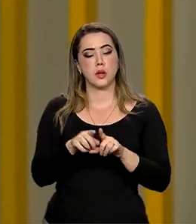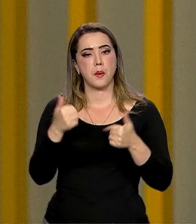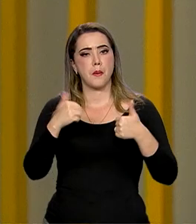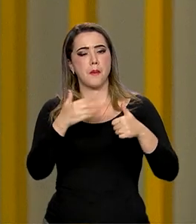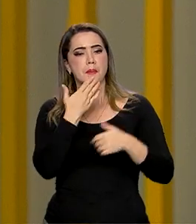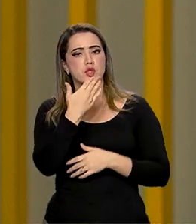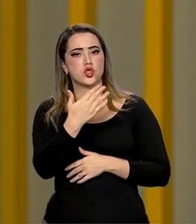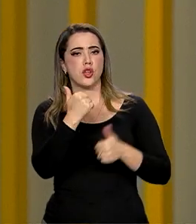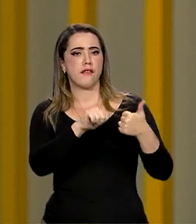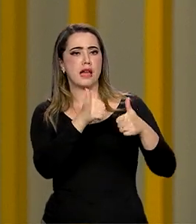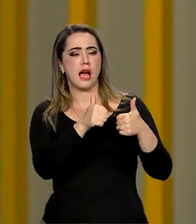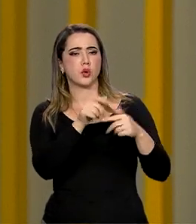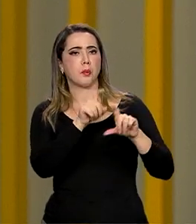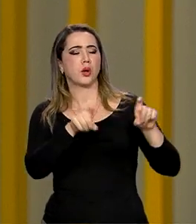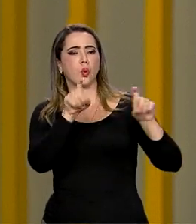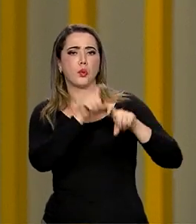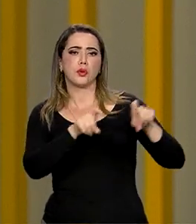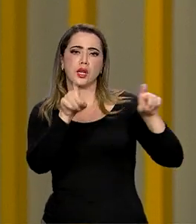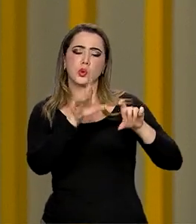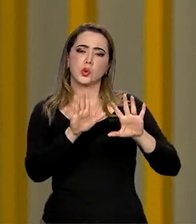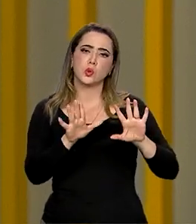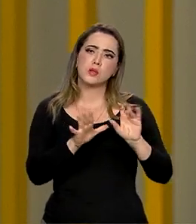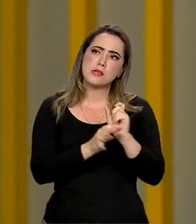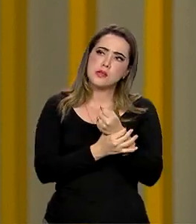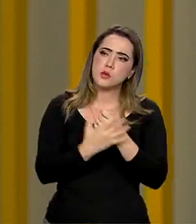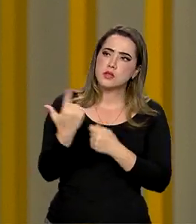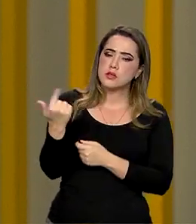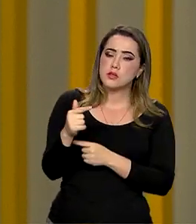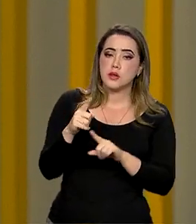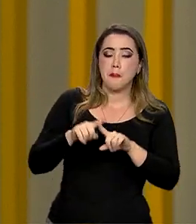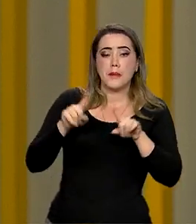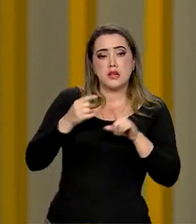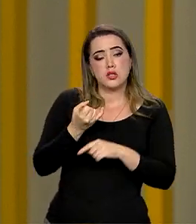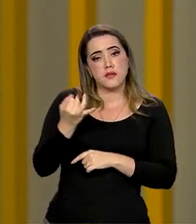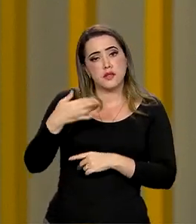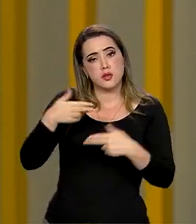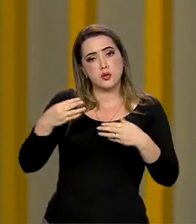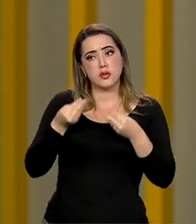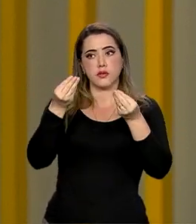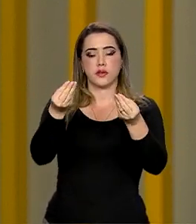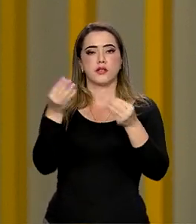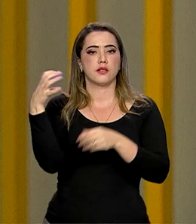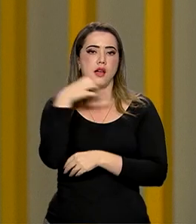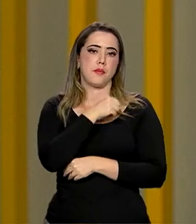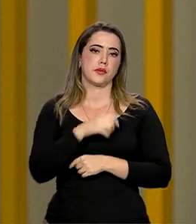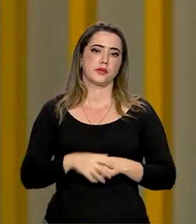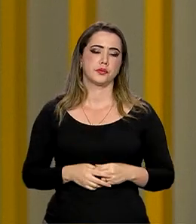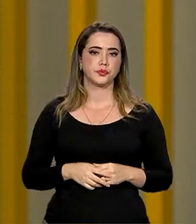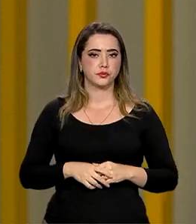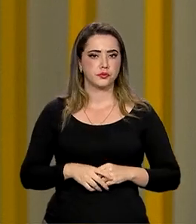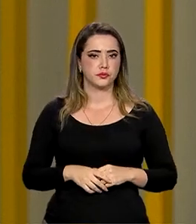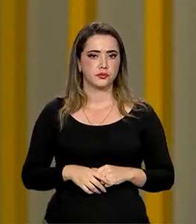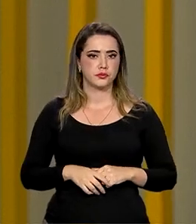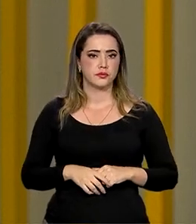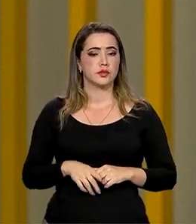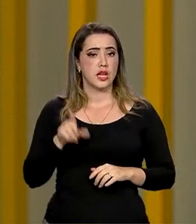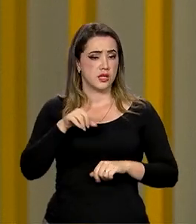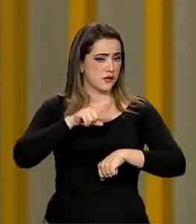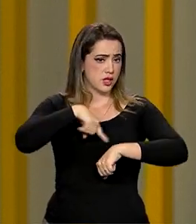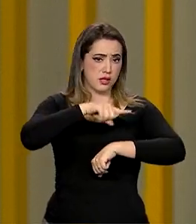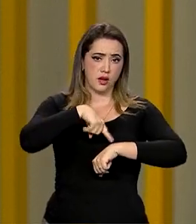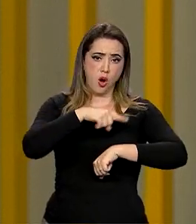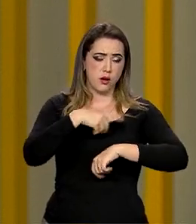computador, digamos assim, sem as pessoas, mas muitos benefícios são concedidos. E são concedidos, às vezes, em horas.